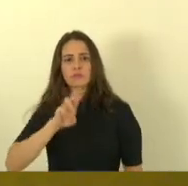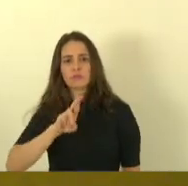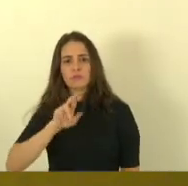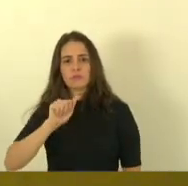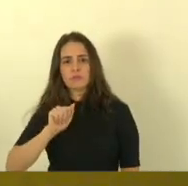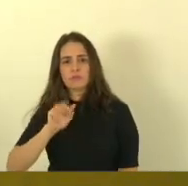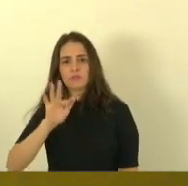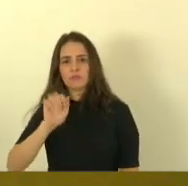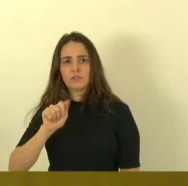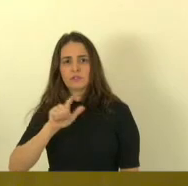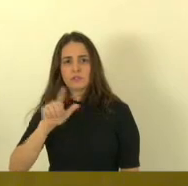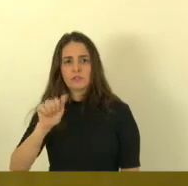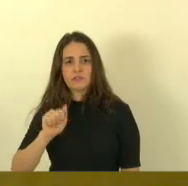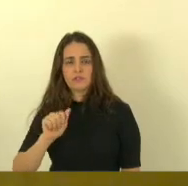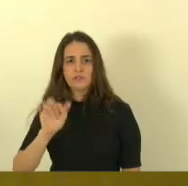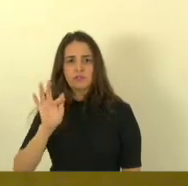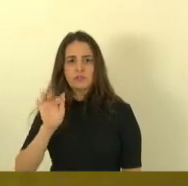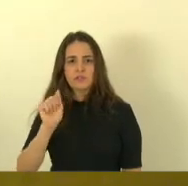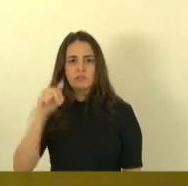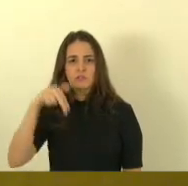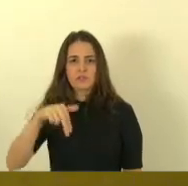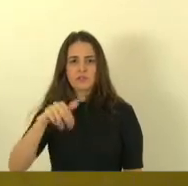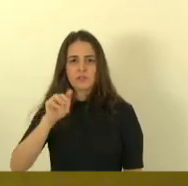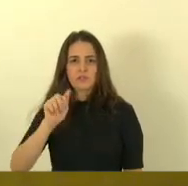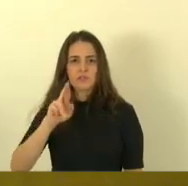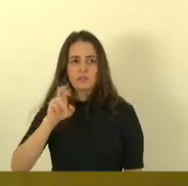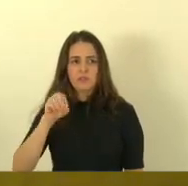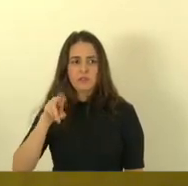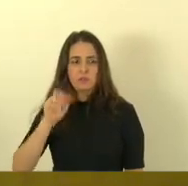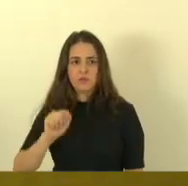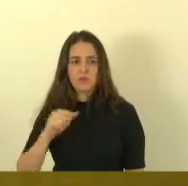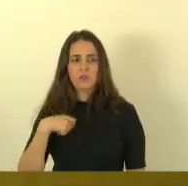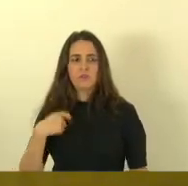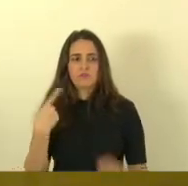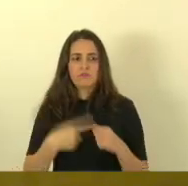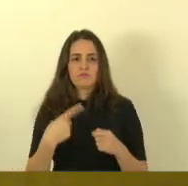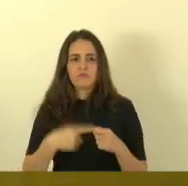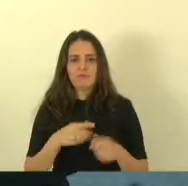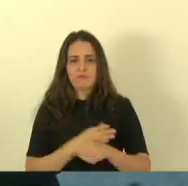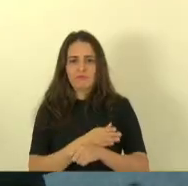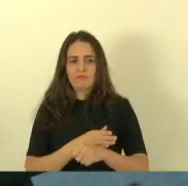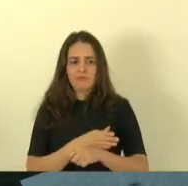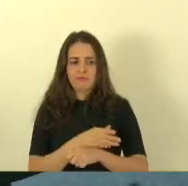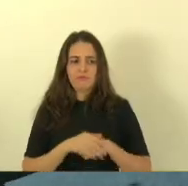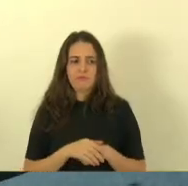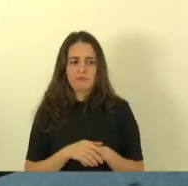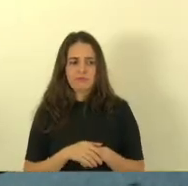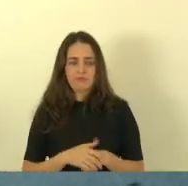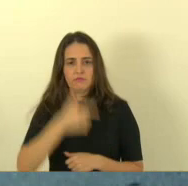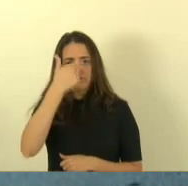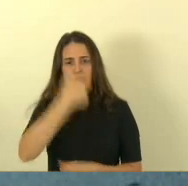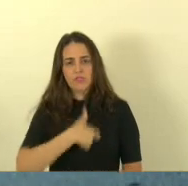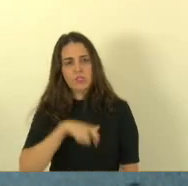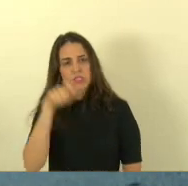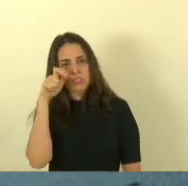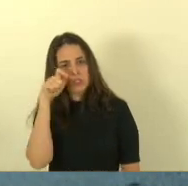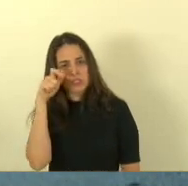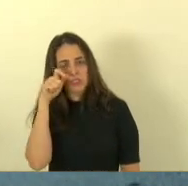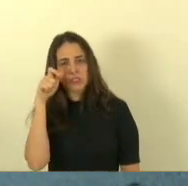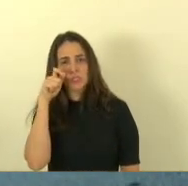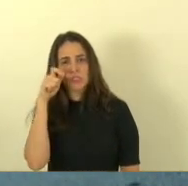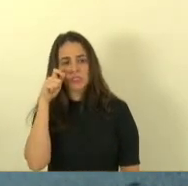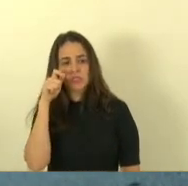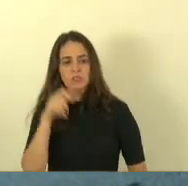Fanfarrona Moraes do município da Serra assisti atentamente a fala